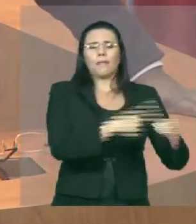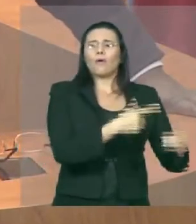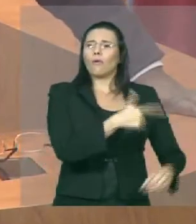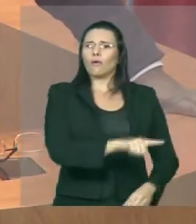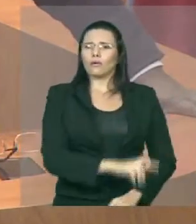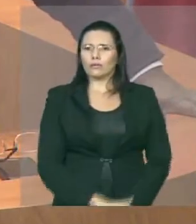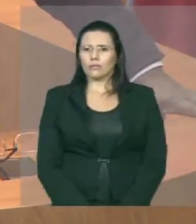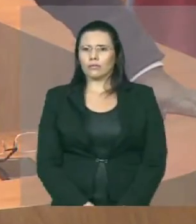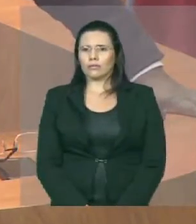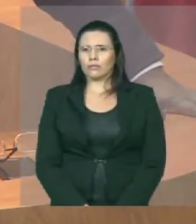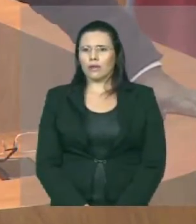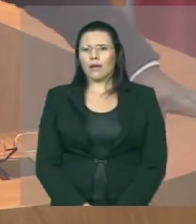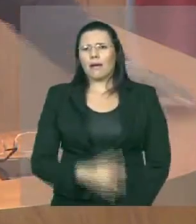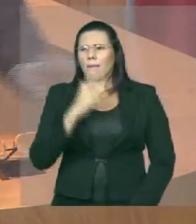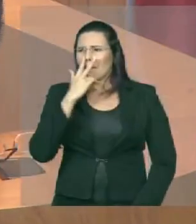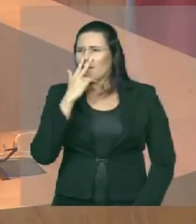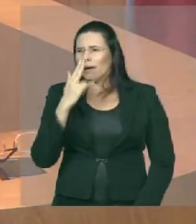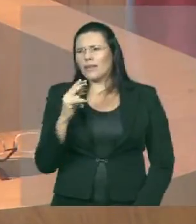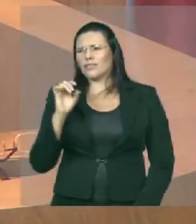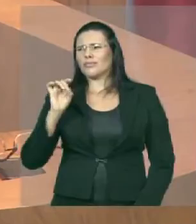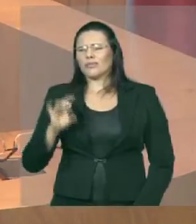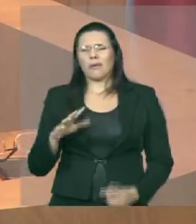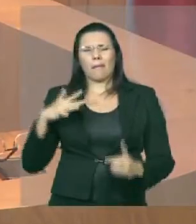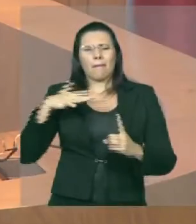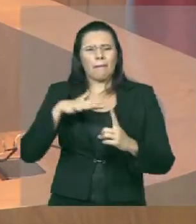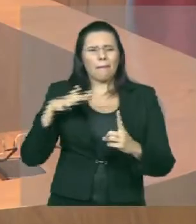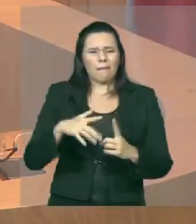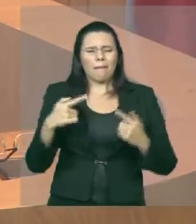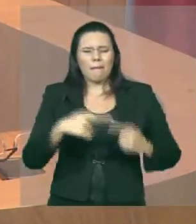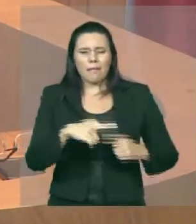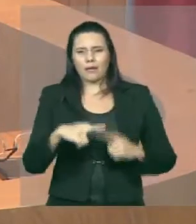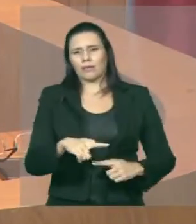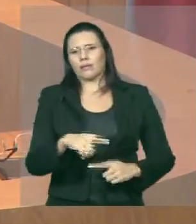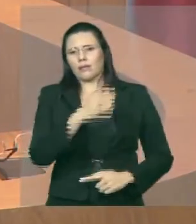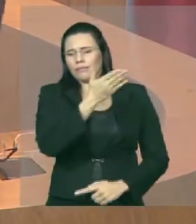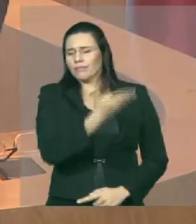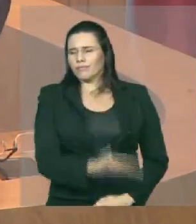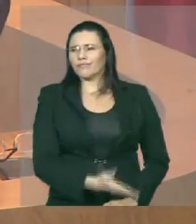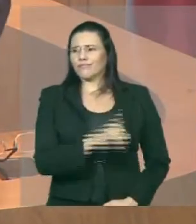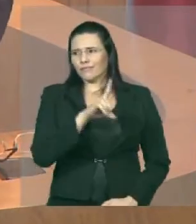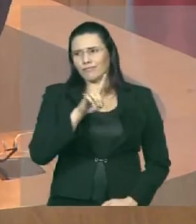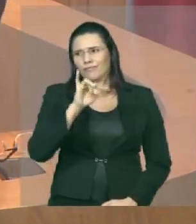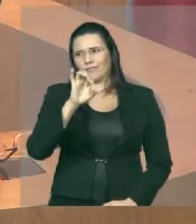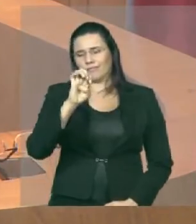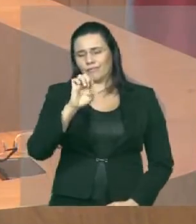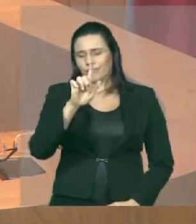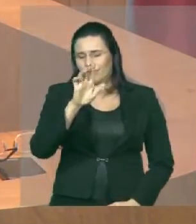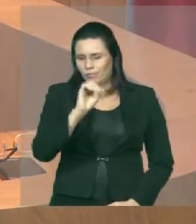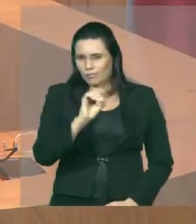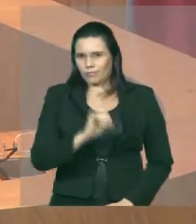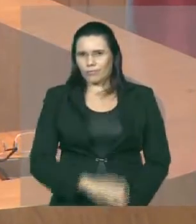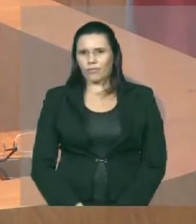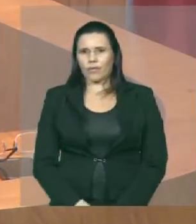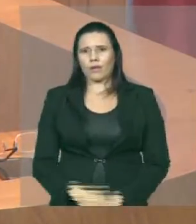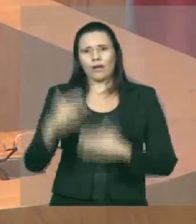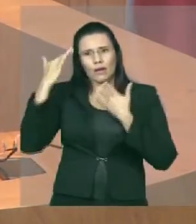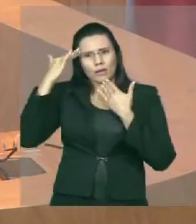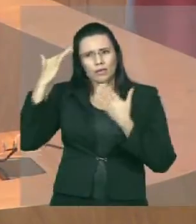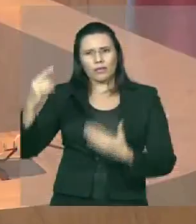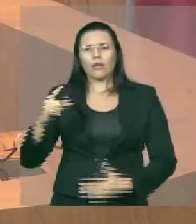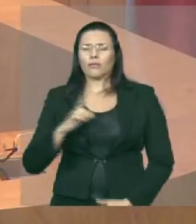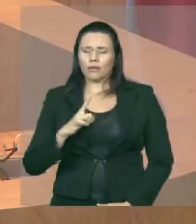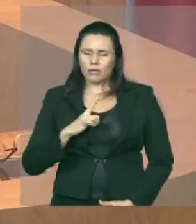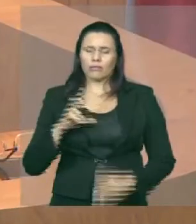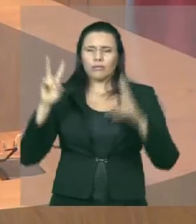e simples perseguição ao soldado Diego. Queridos, eu quero agradecer, tinha mais coisa para falar,